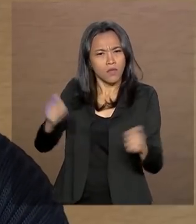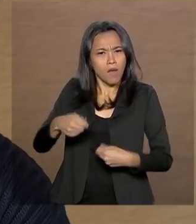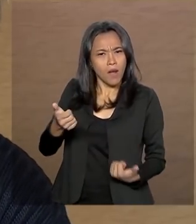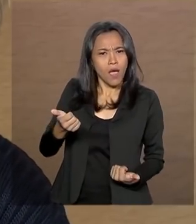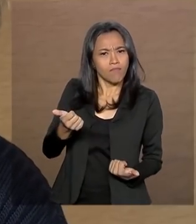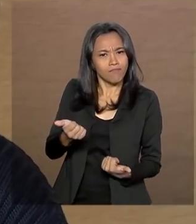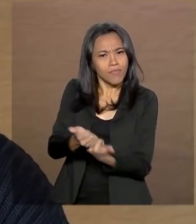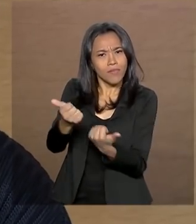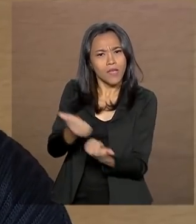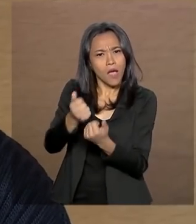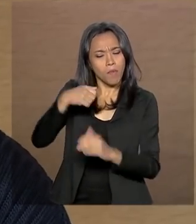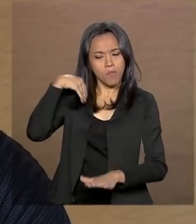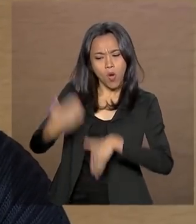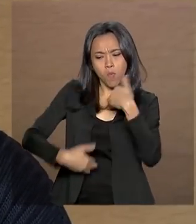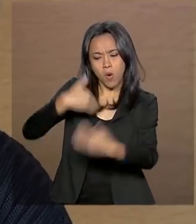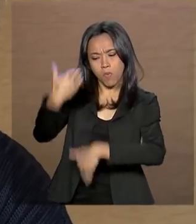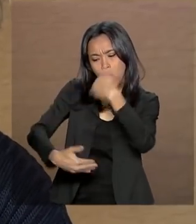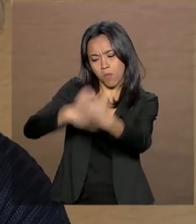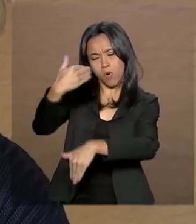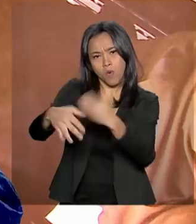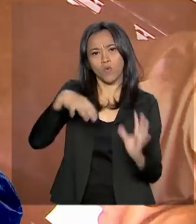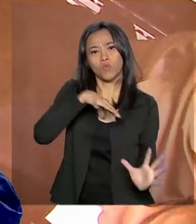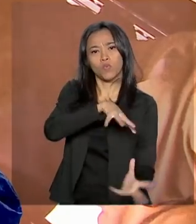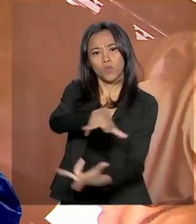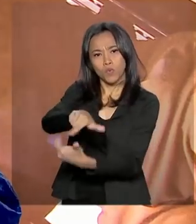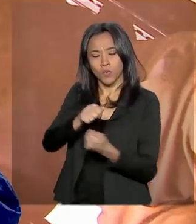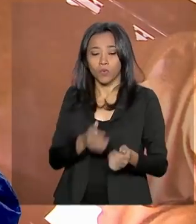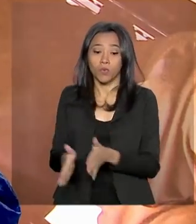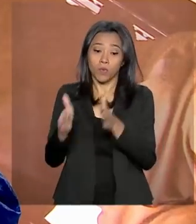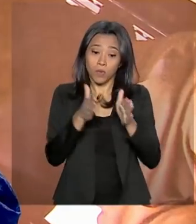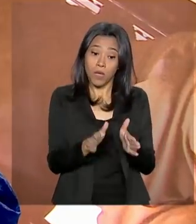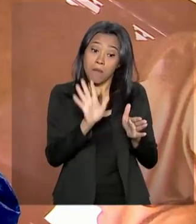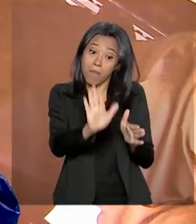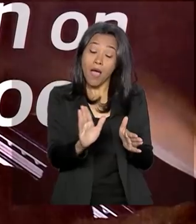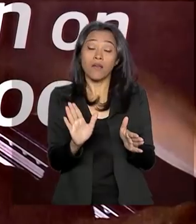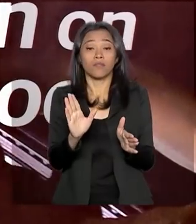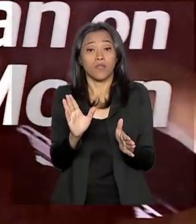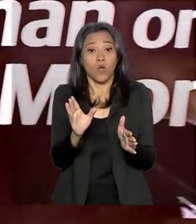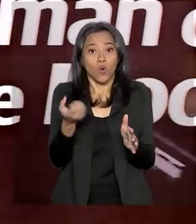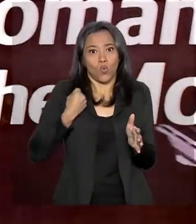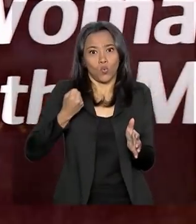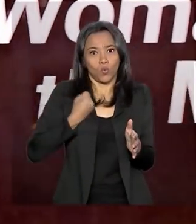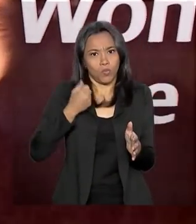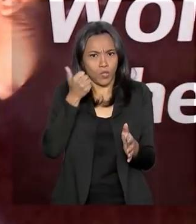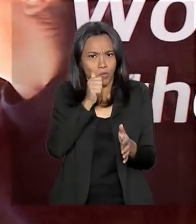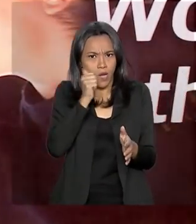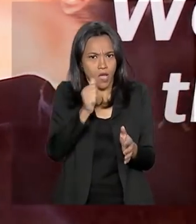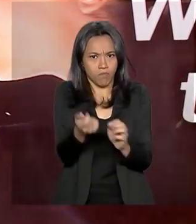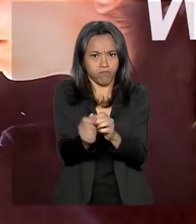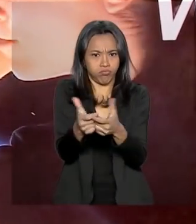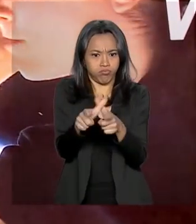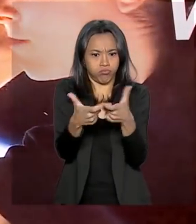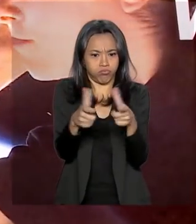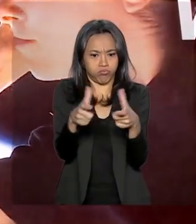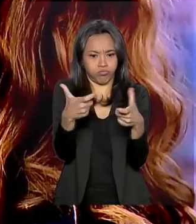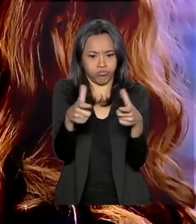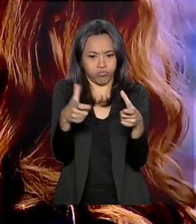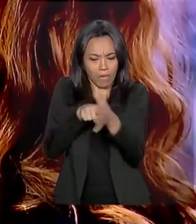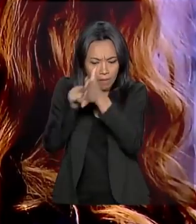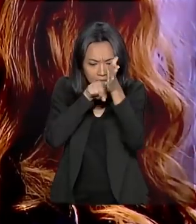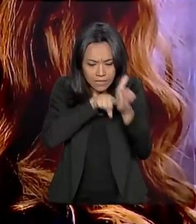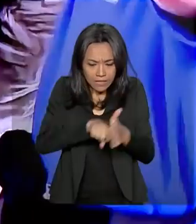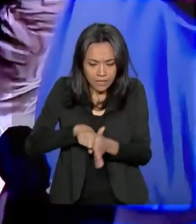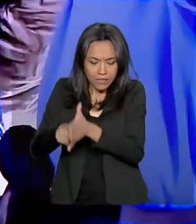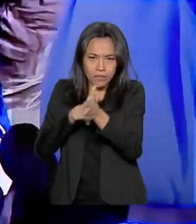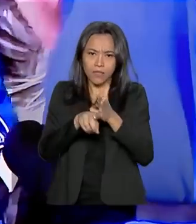no progresso do mundo. Mas, apesar do número crescente de mulheres no setor aeroespacial, menos